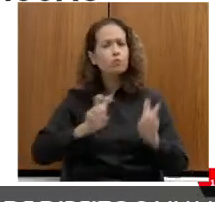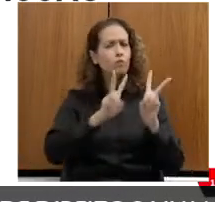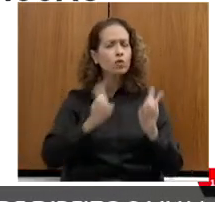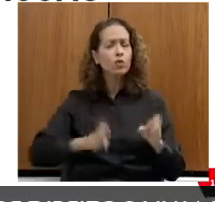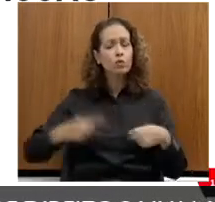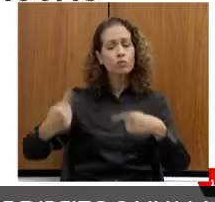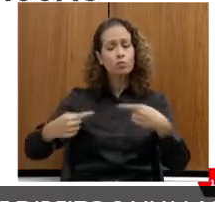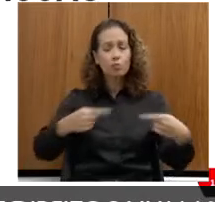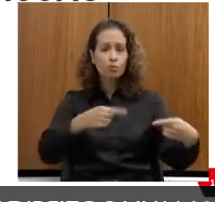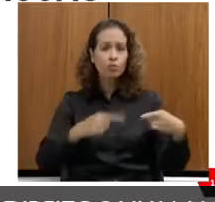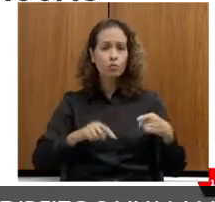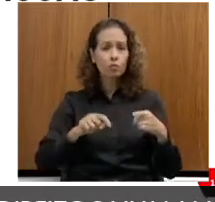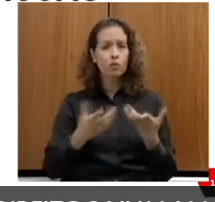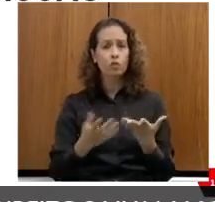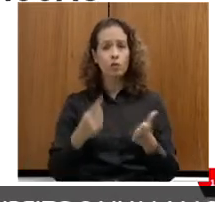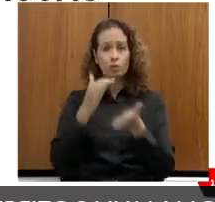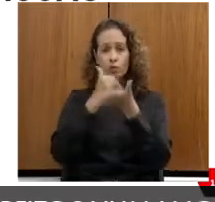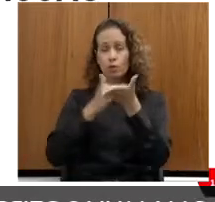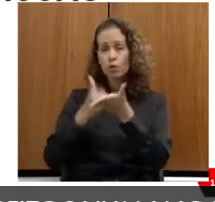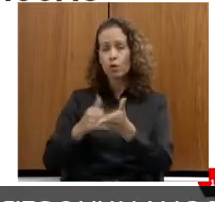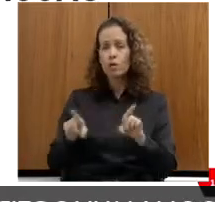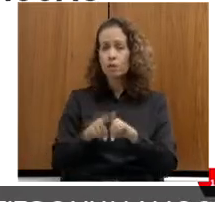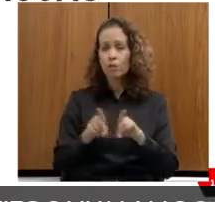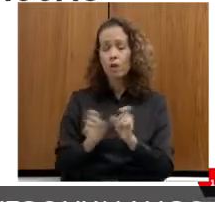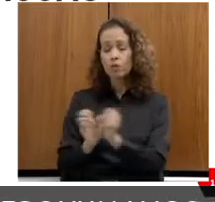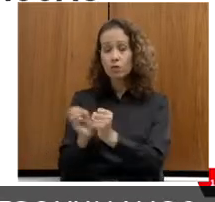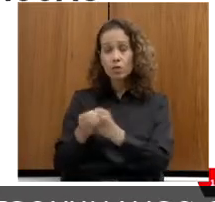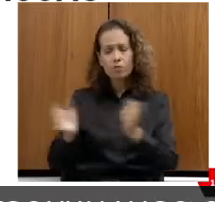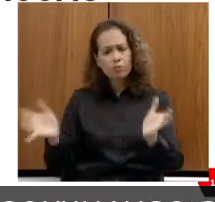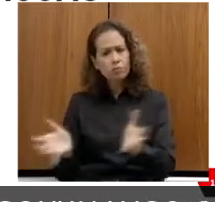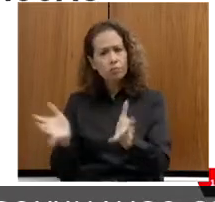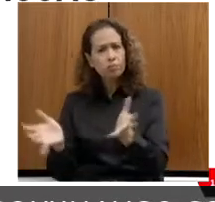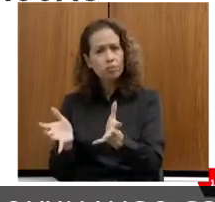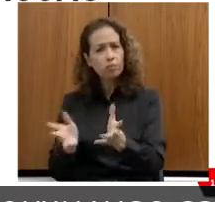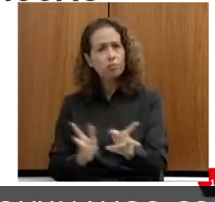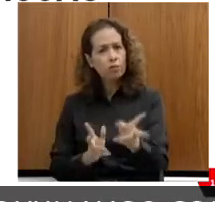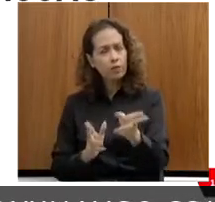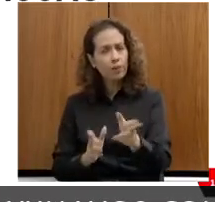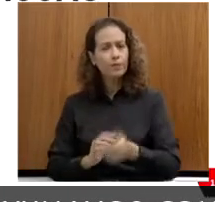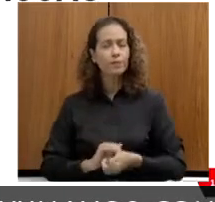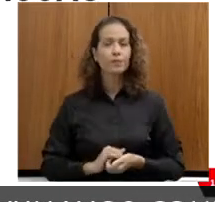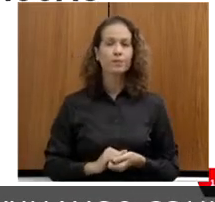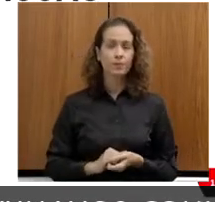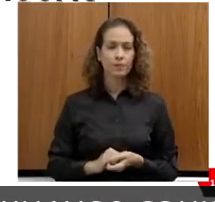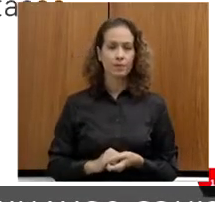também incentivar os municípios a trabalhar dessa mesma forma. Por favor.